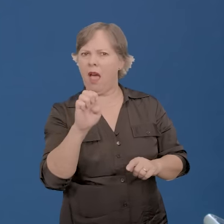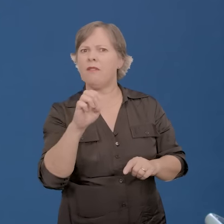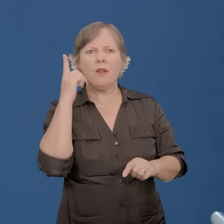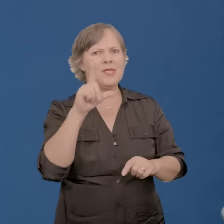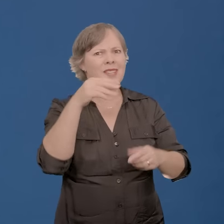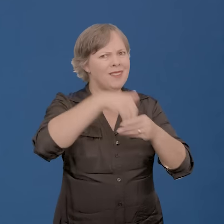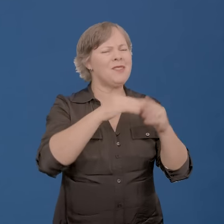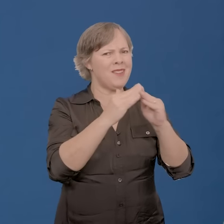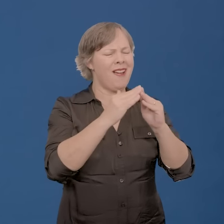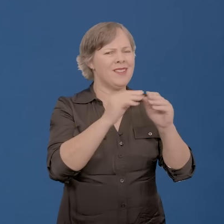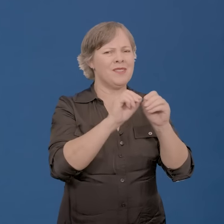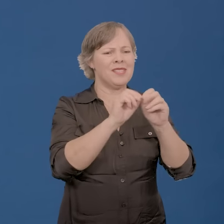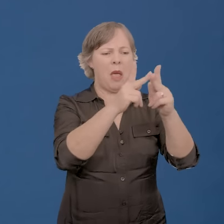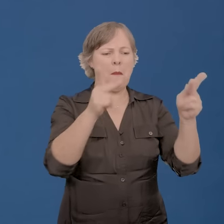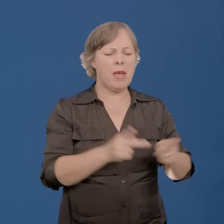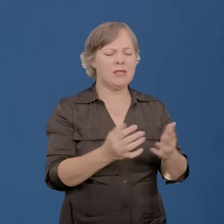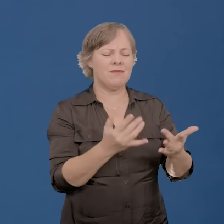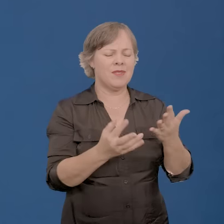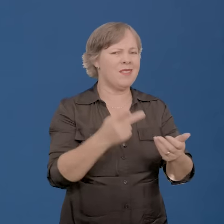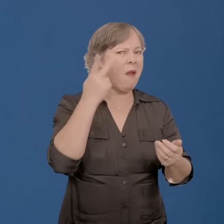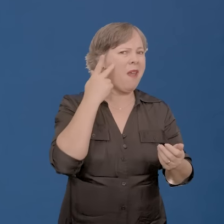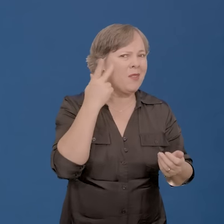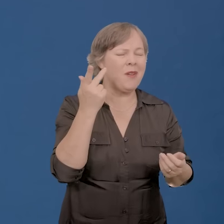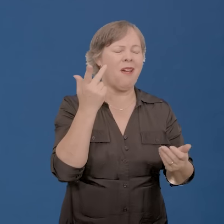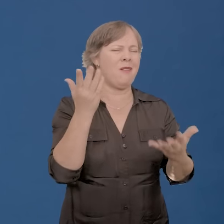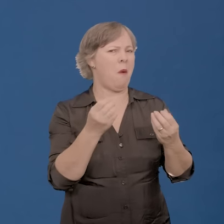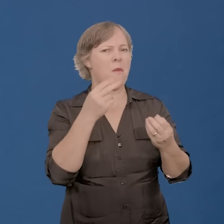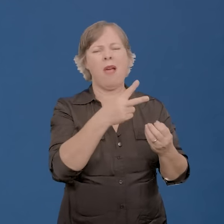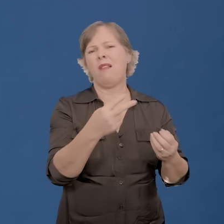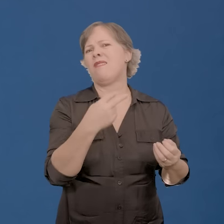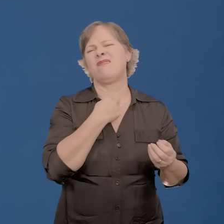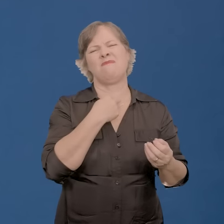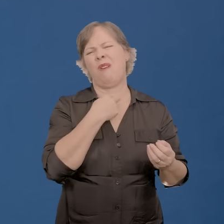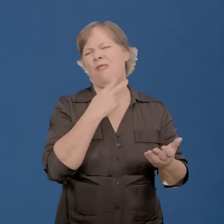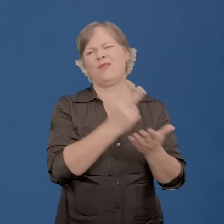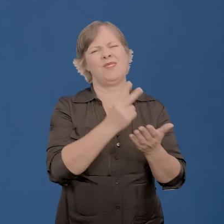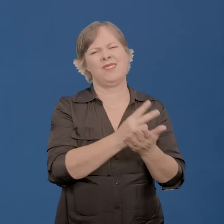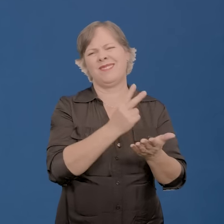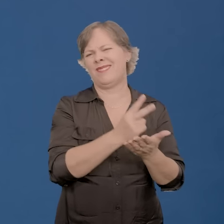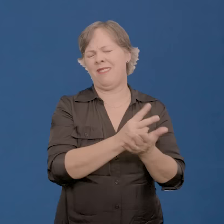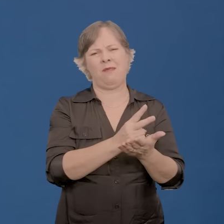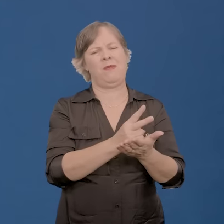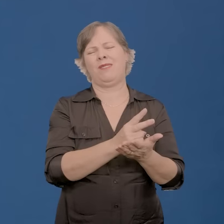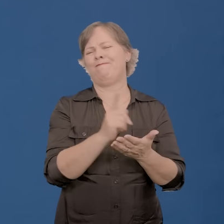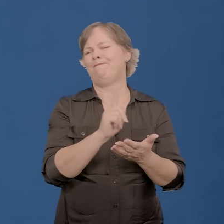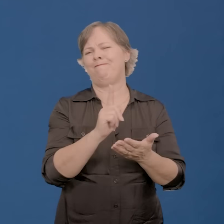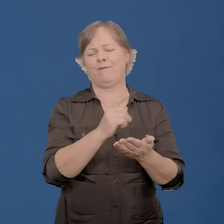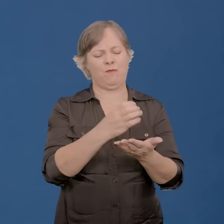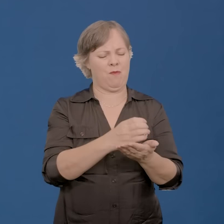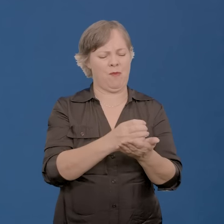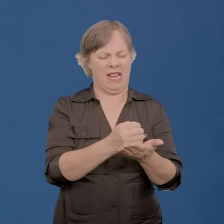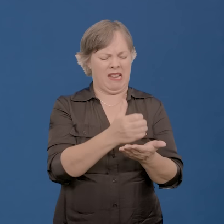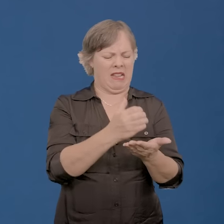casa, fazer uma pizza com fermentação natural. É coisas que ela não pode estar, assim, que eu não posso estar dando ela sempre, né?